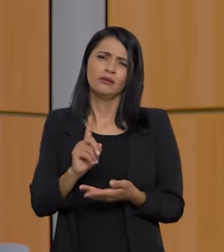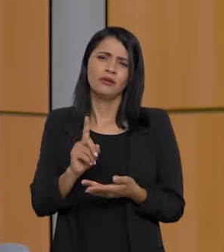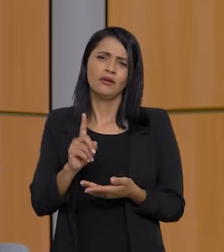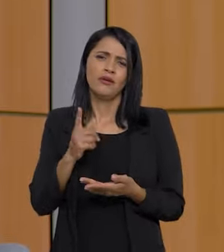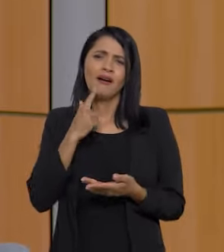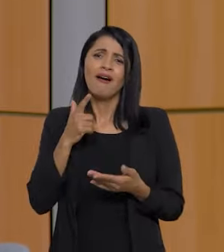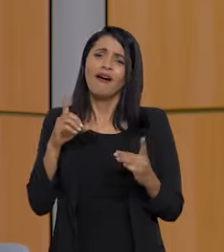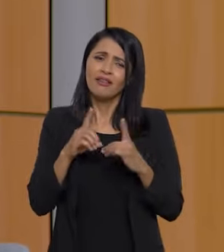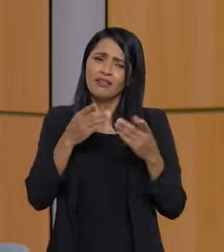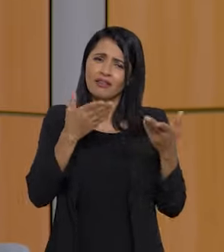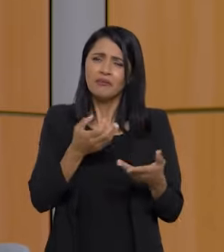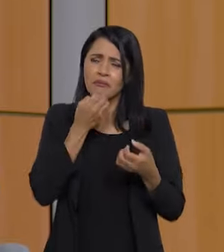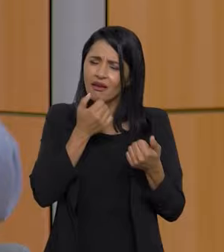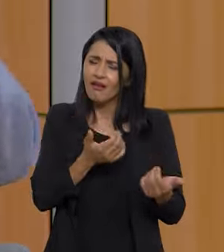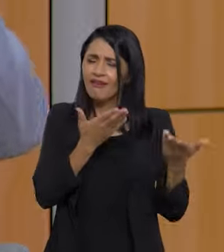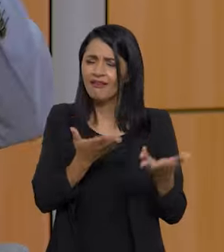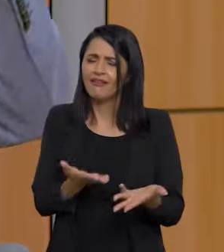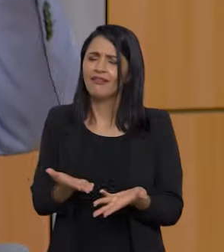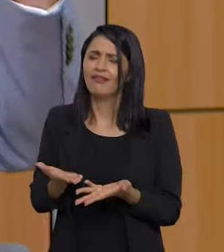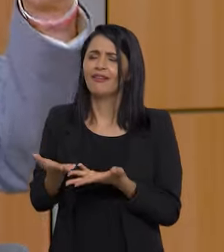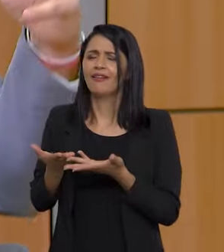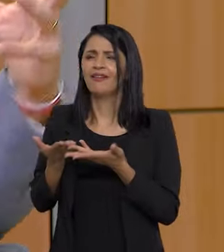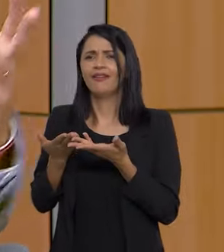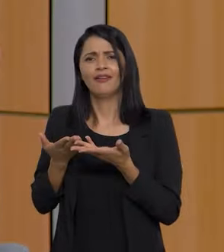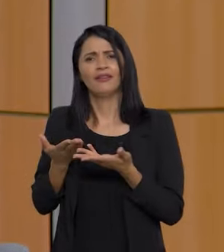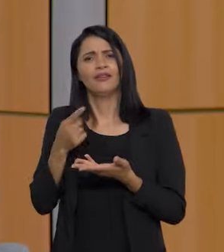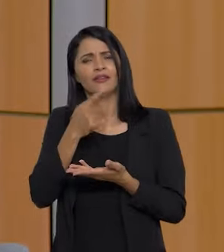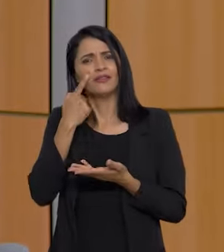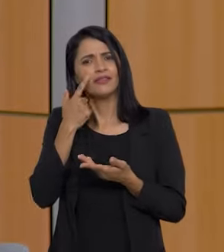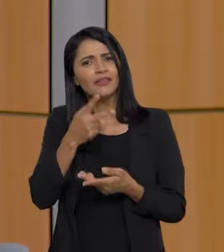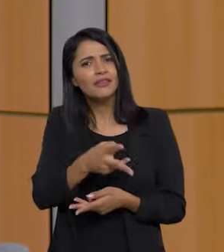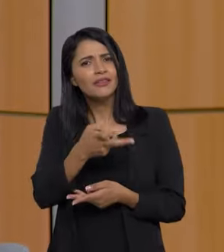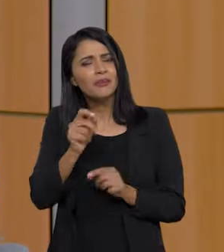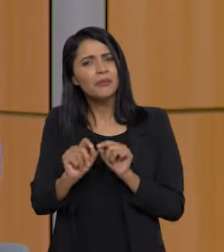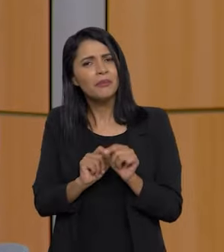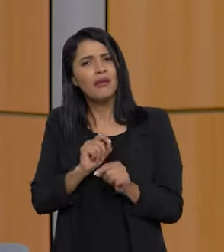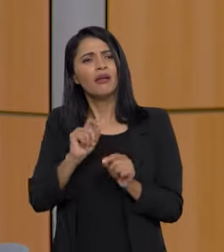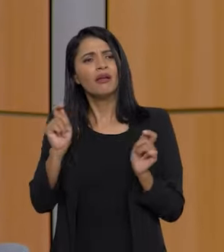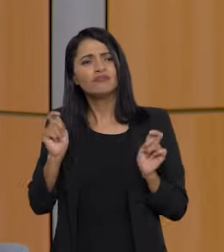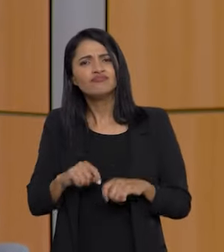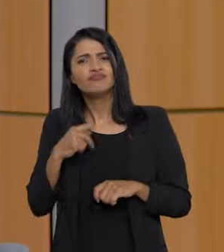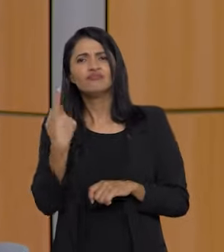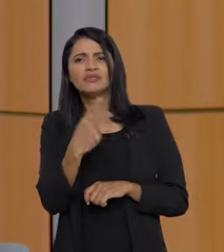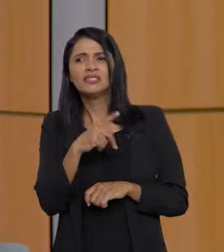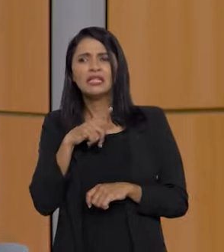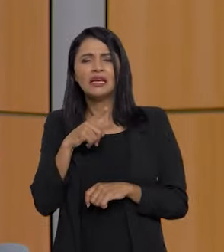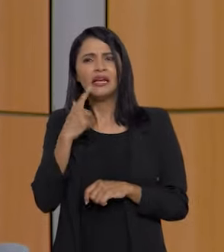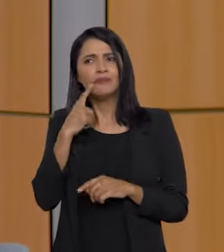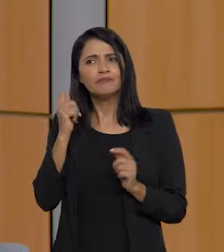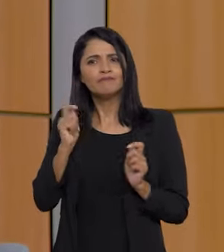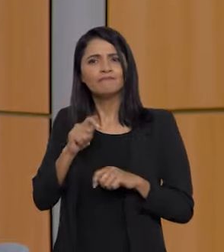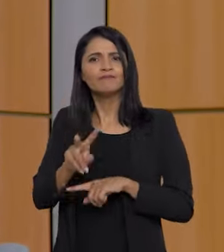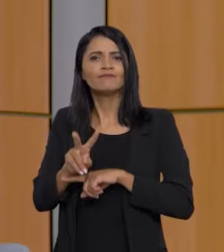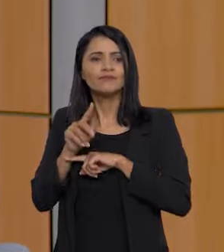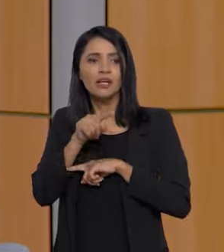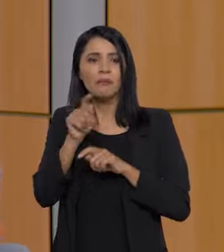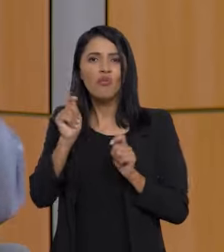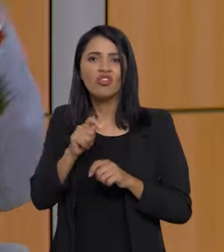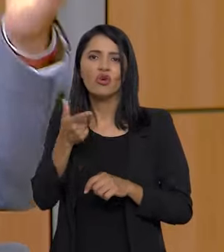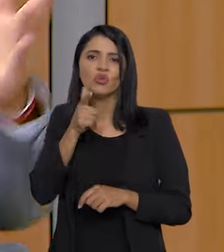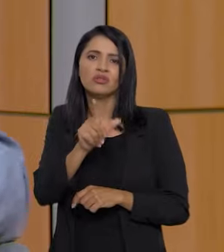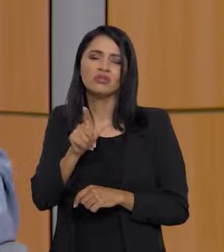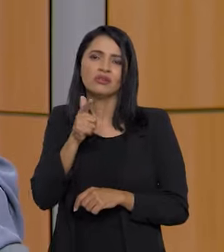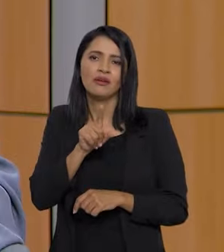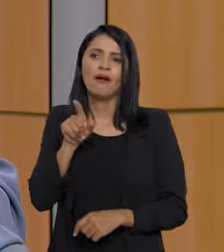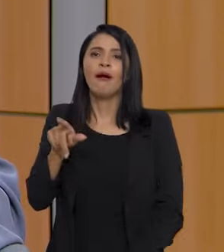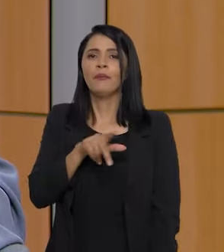coisa. Atenda ele bem e leve em consideração todas as condições de dar crédito. A